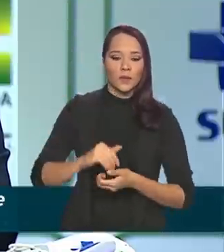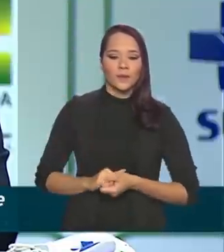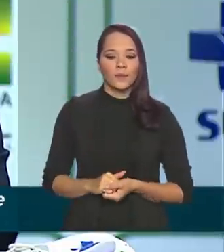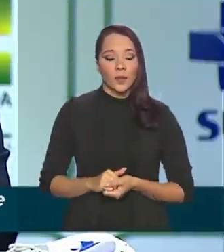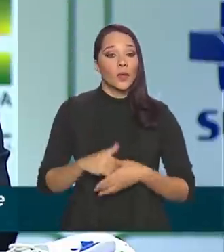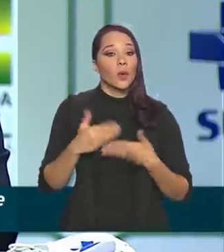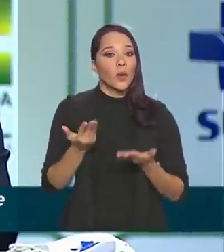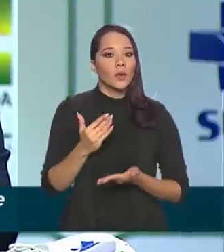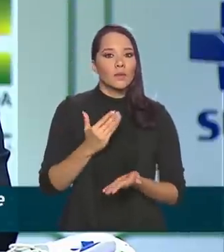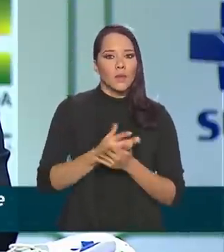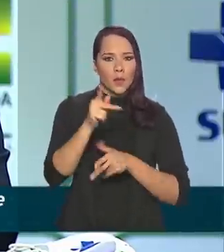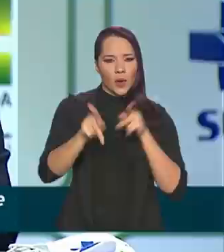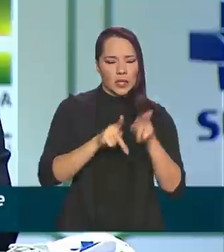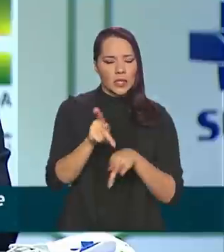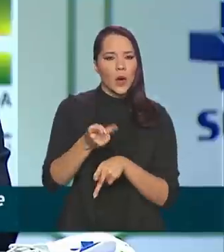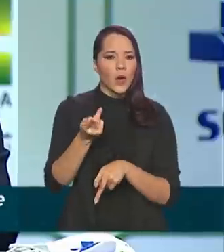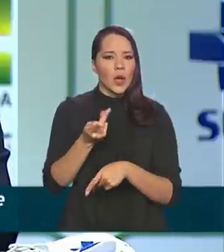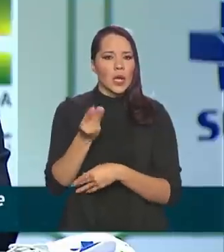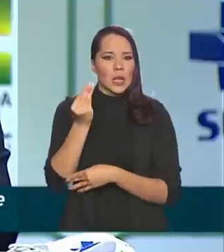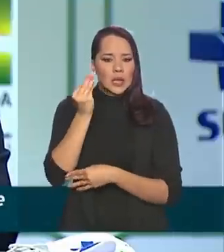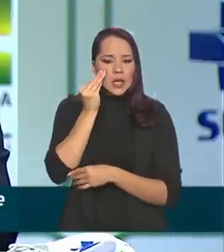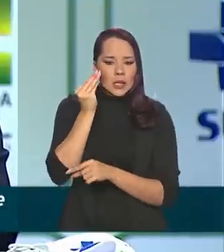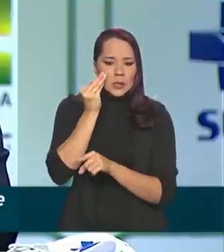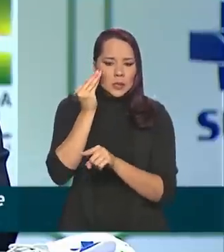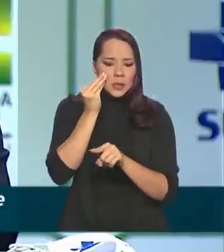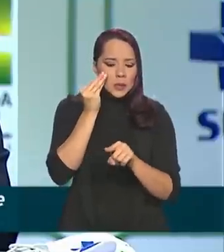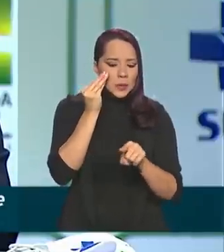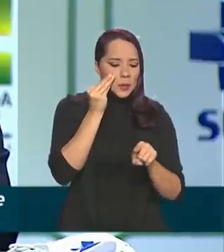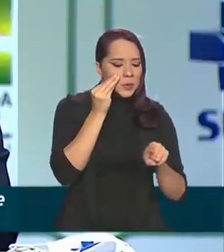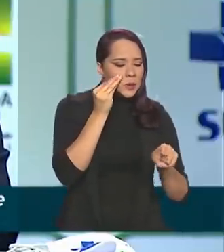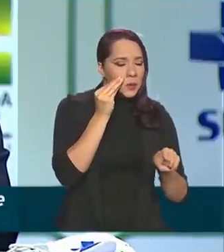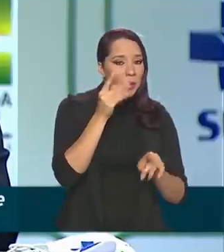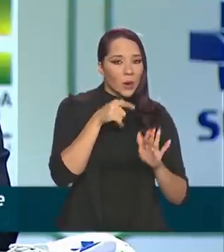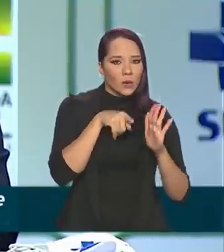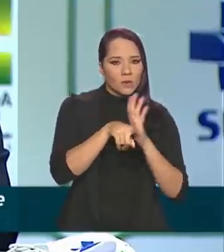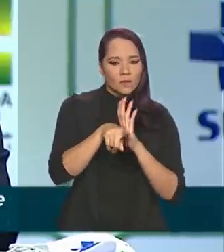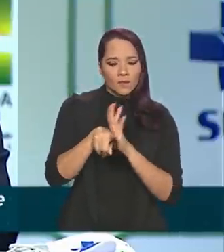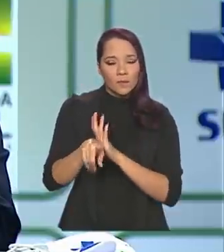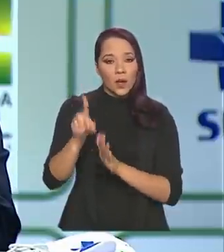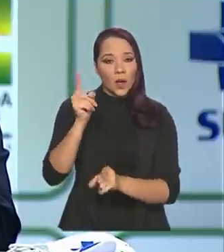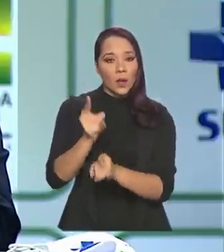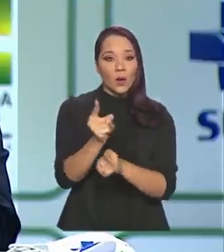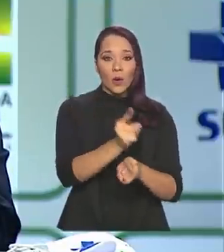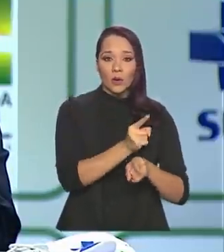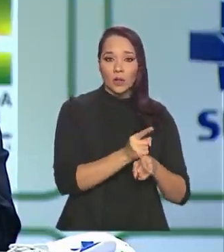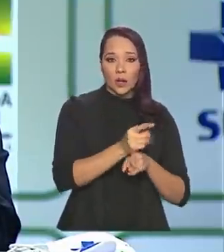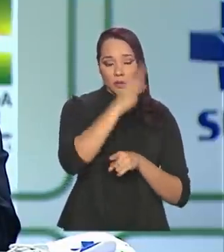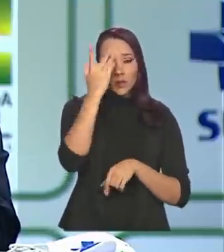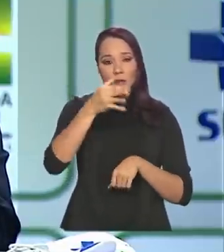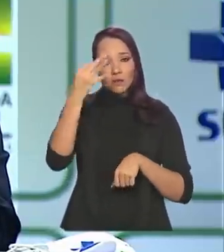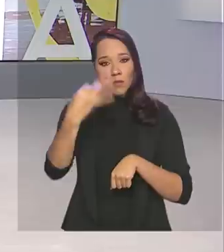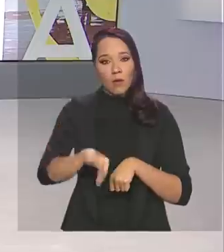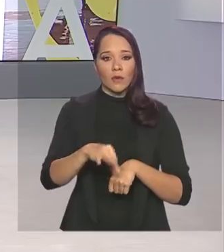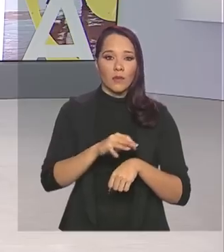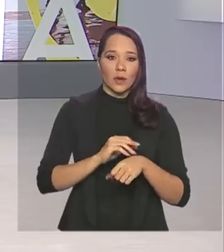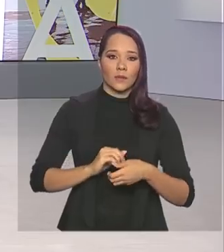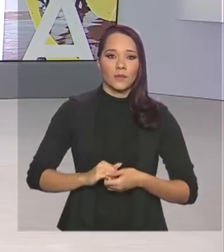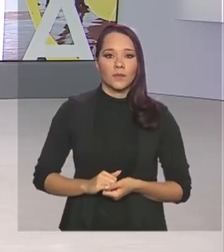testa mais a população, você tem mais chance de encontrar pessoas com casos positivos.